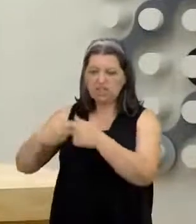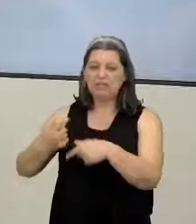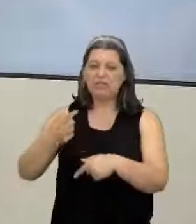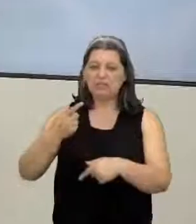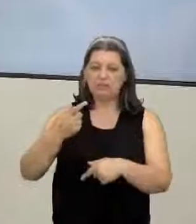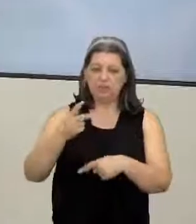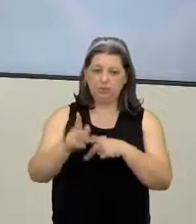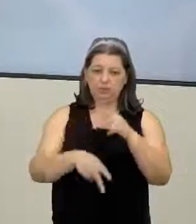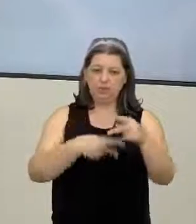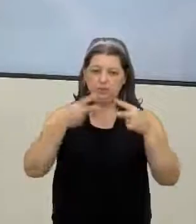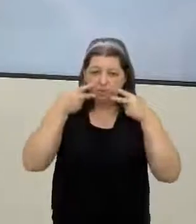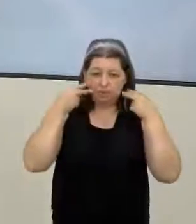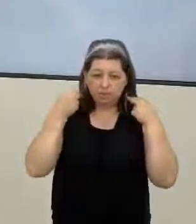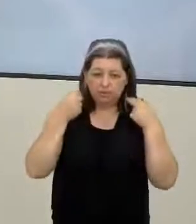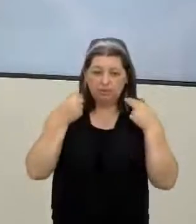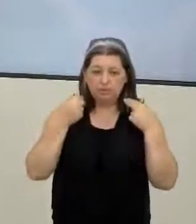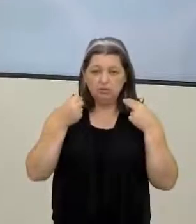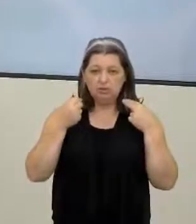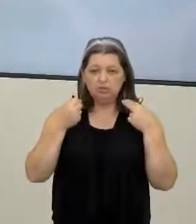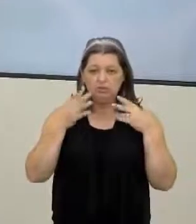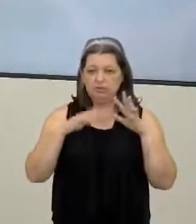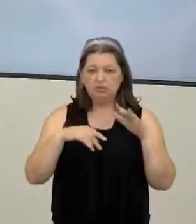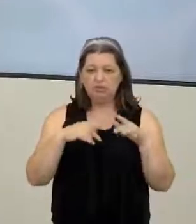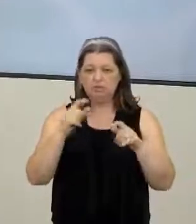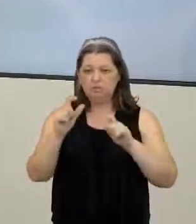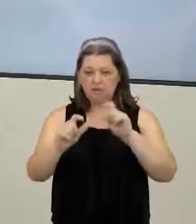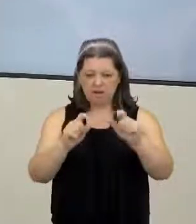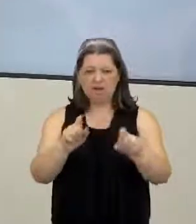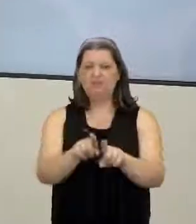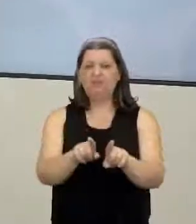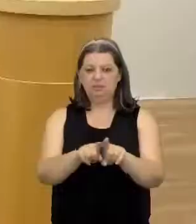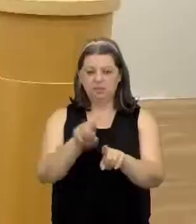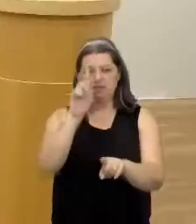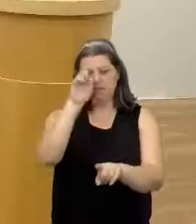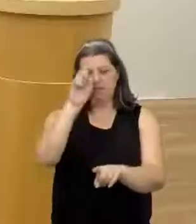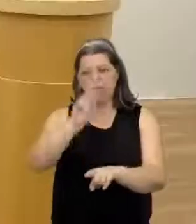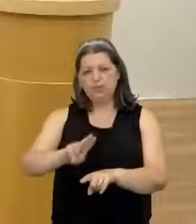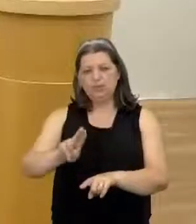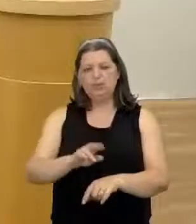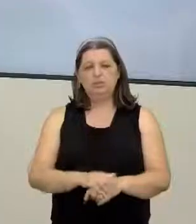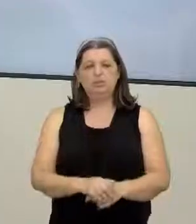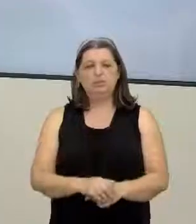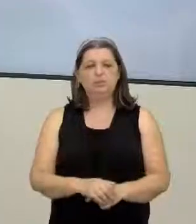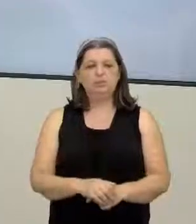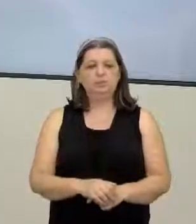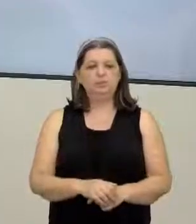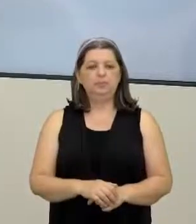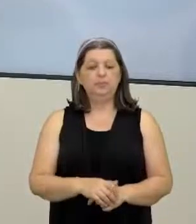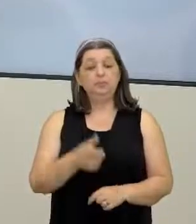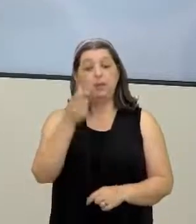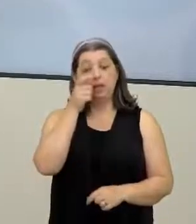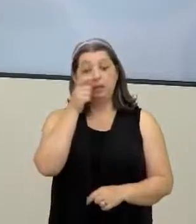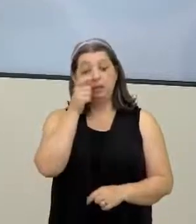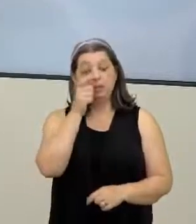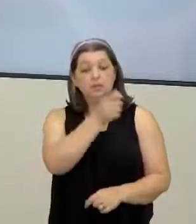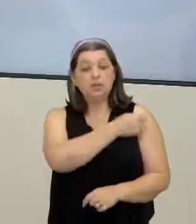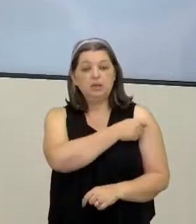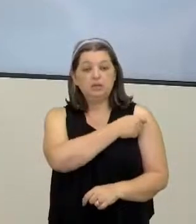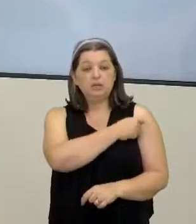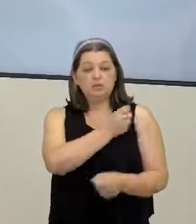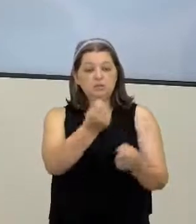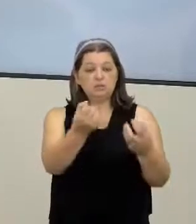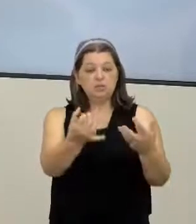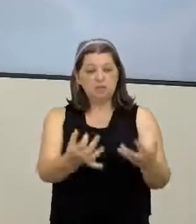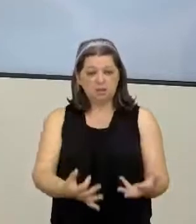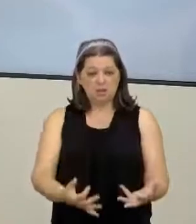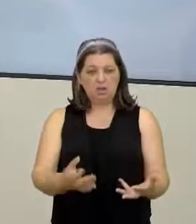vezes A gente Não sabe Mas até palavras Que é do nosso cotidiano E é interessante O aluno Passar para o professor